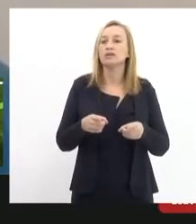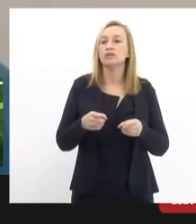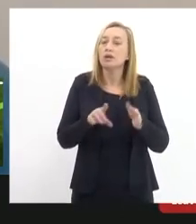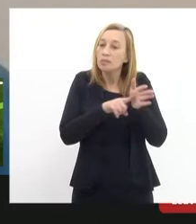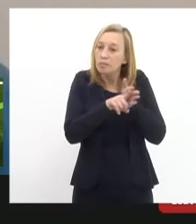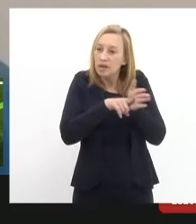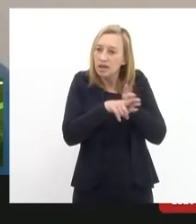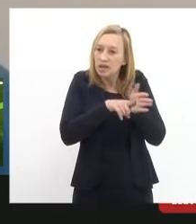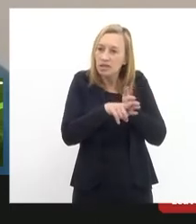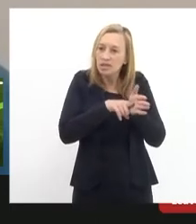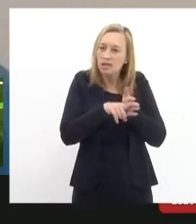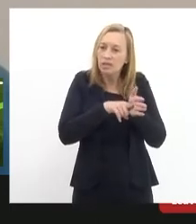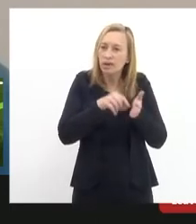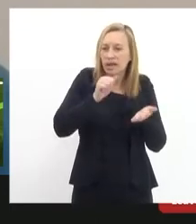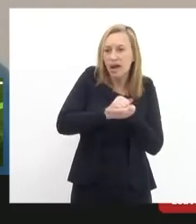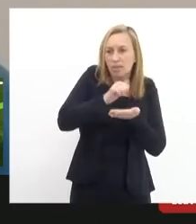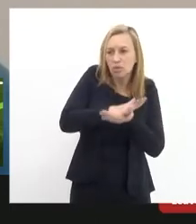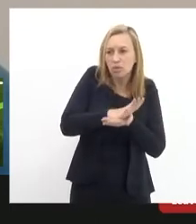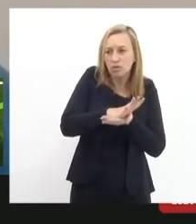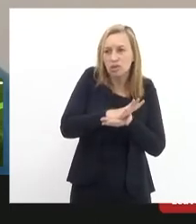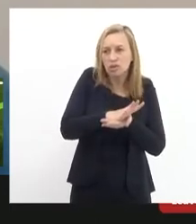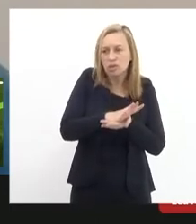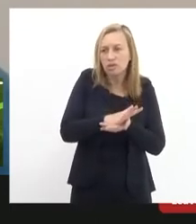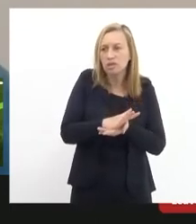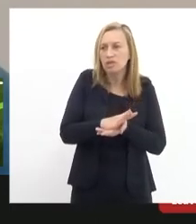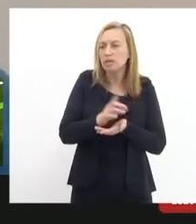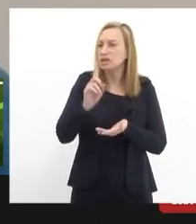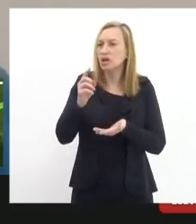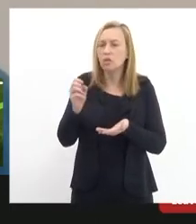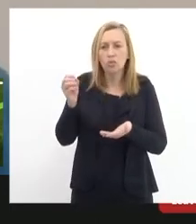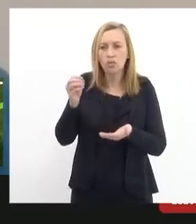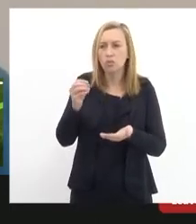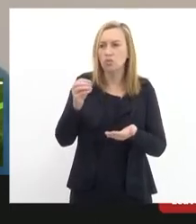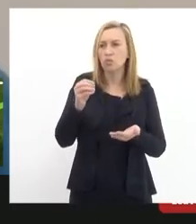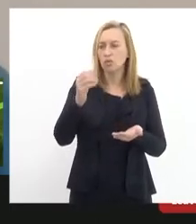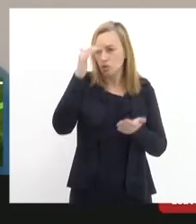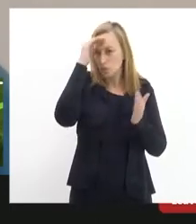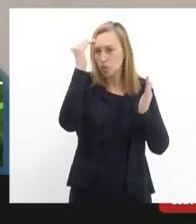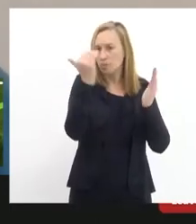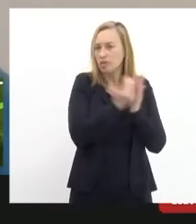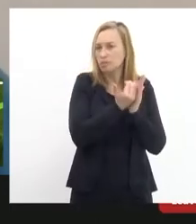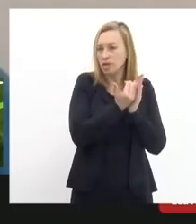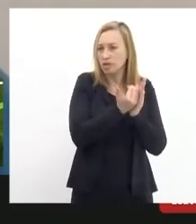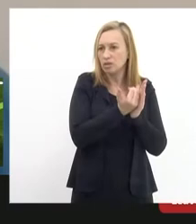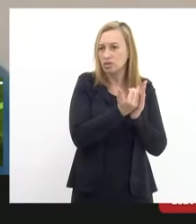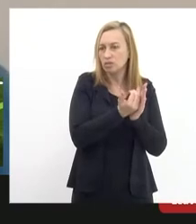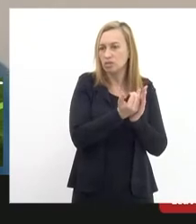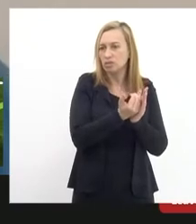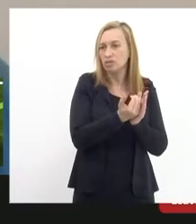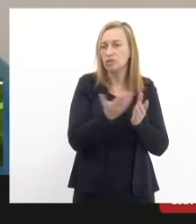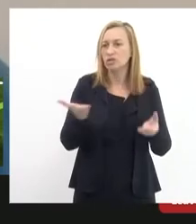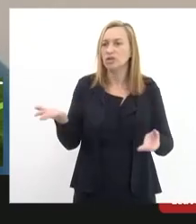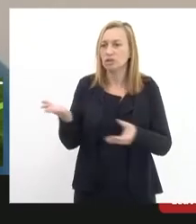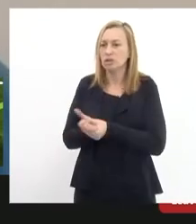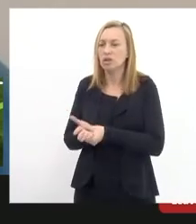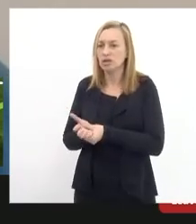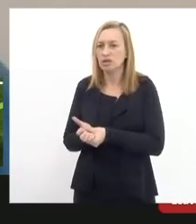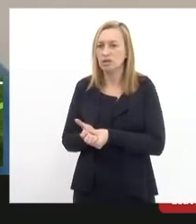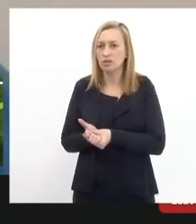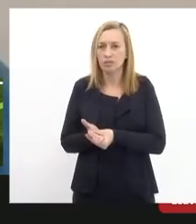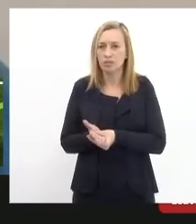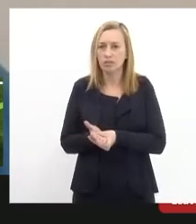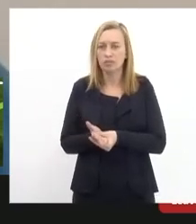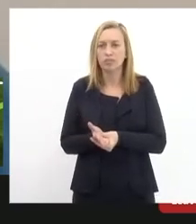a multa por essa por esse descumprimento dos prazos dos cronogramas contidos na sentença ela ela